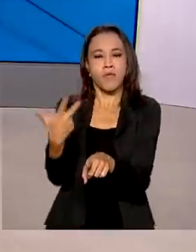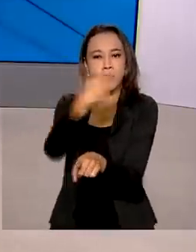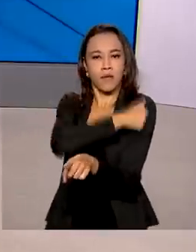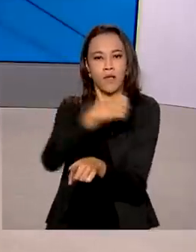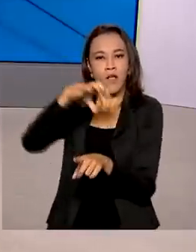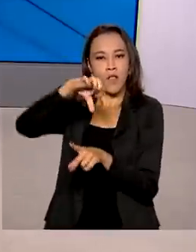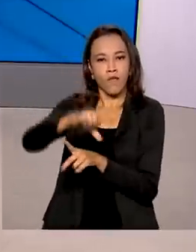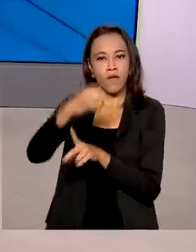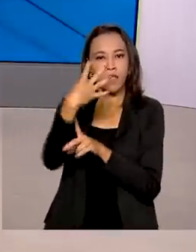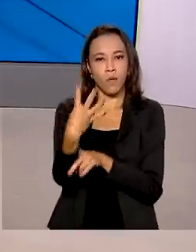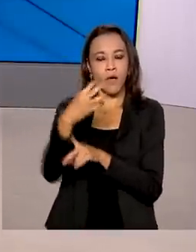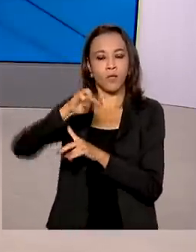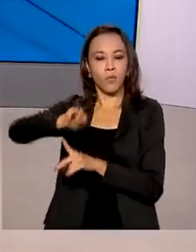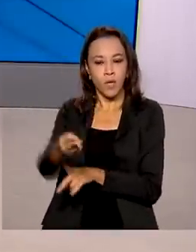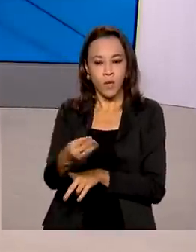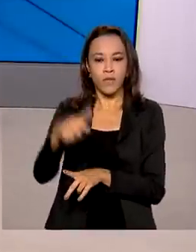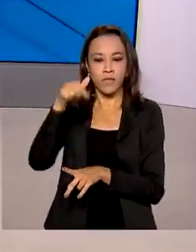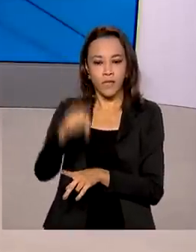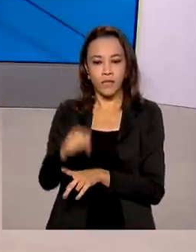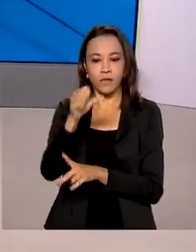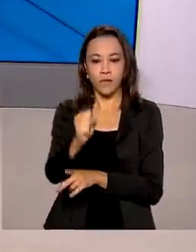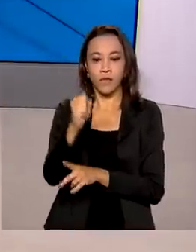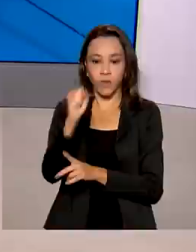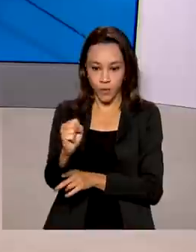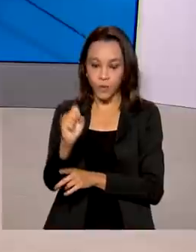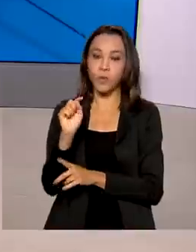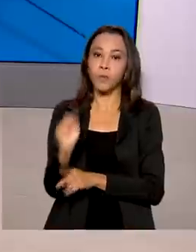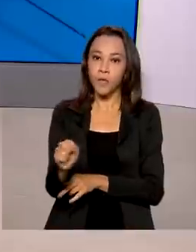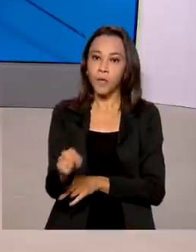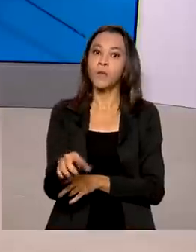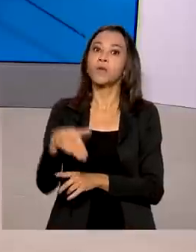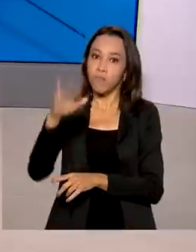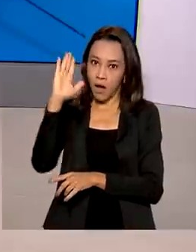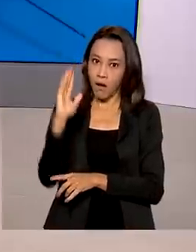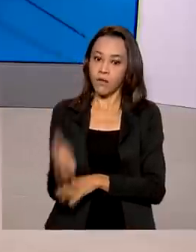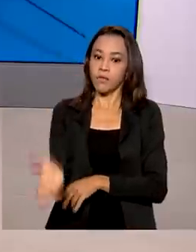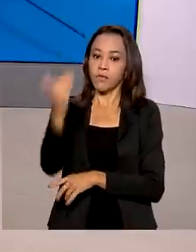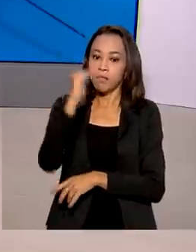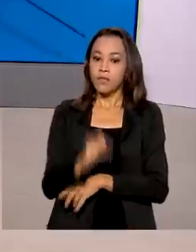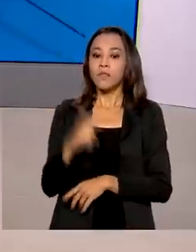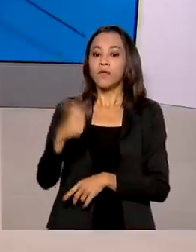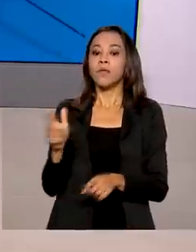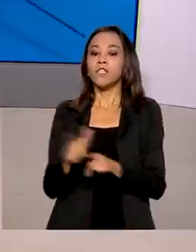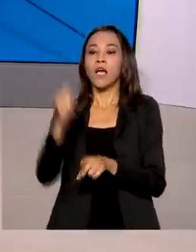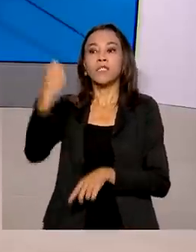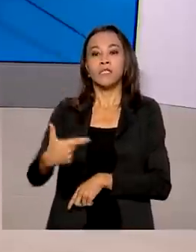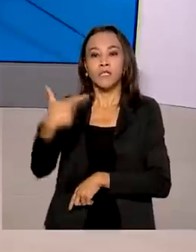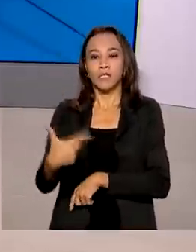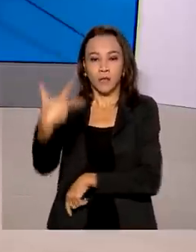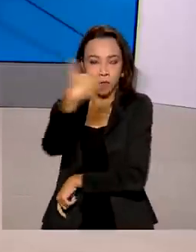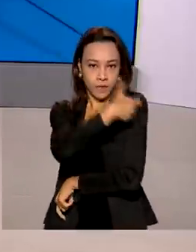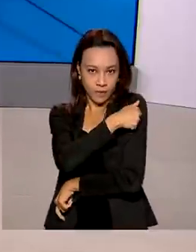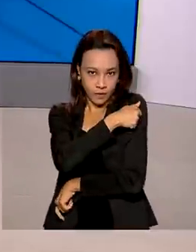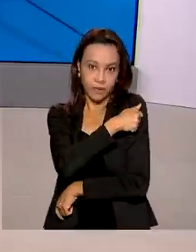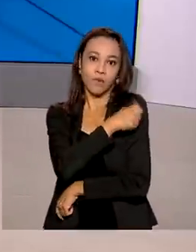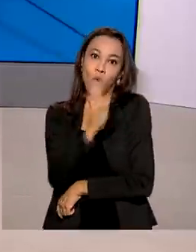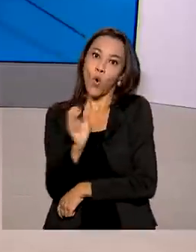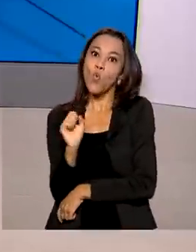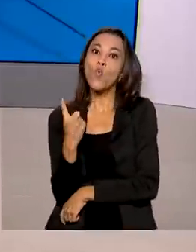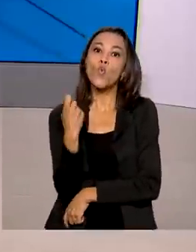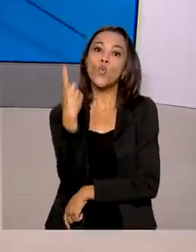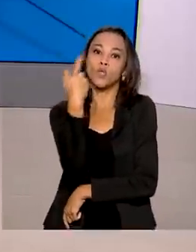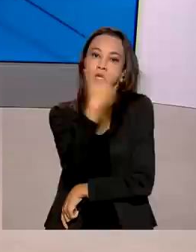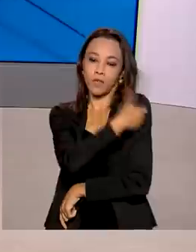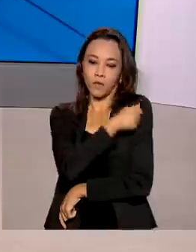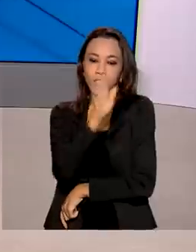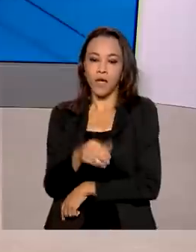ultrapassam 94.788.000. E as pessoas que tomaram a segunda dose da vacina ou dose única é